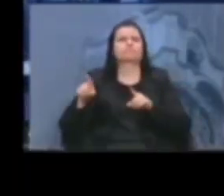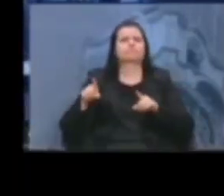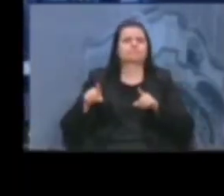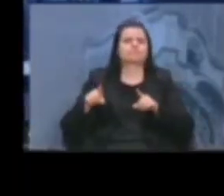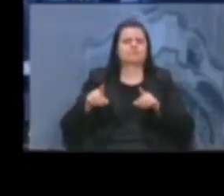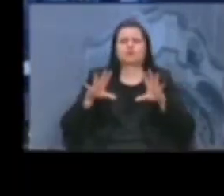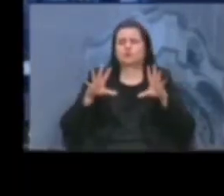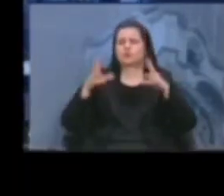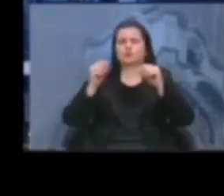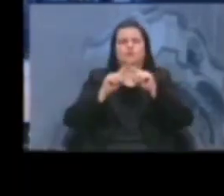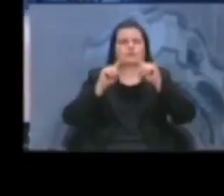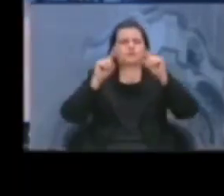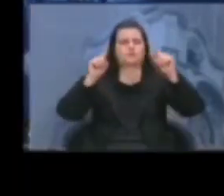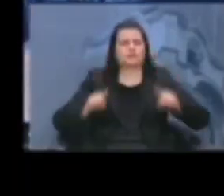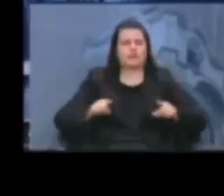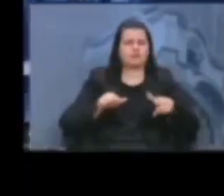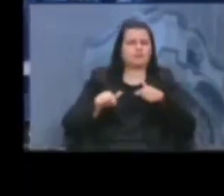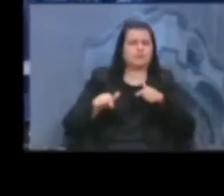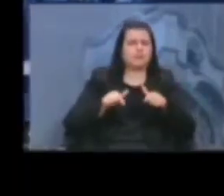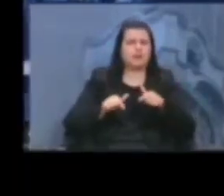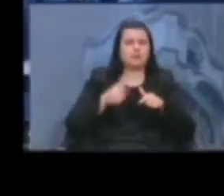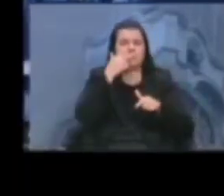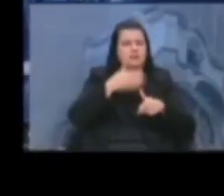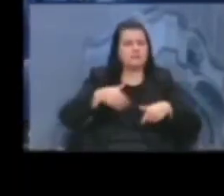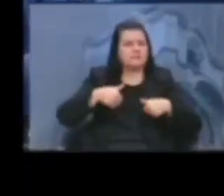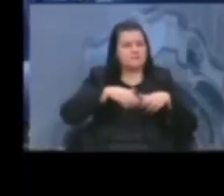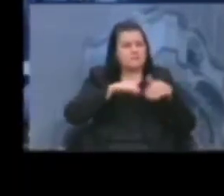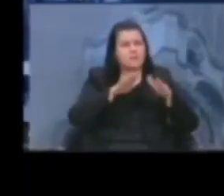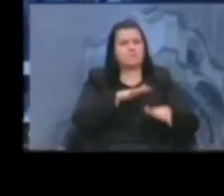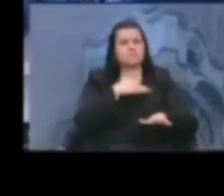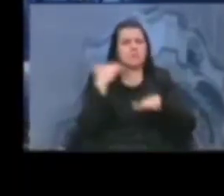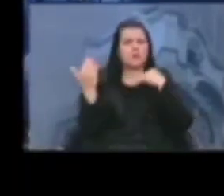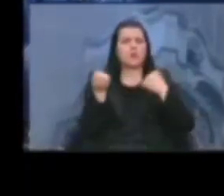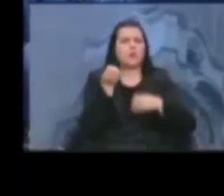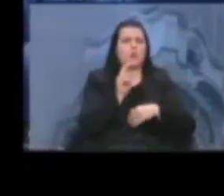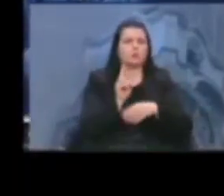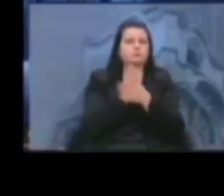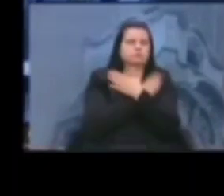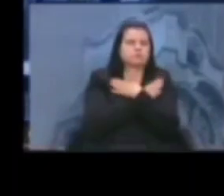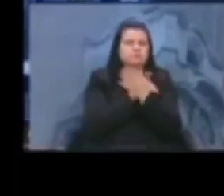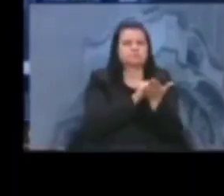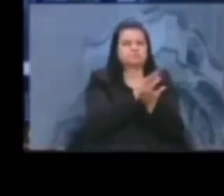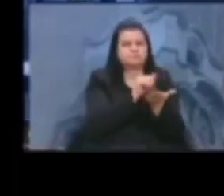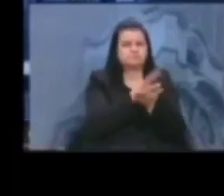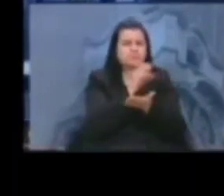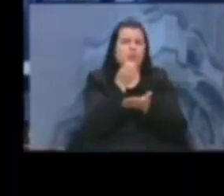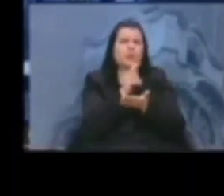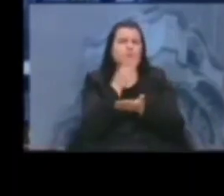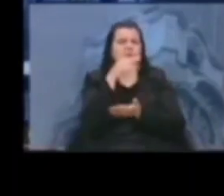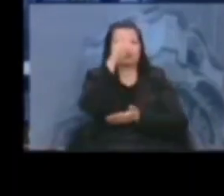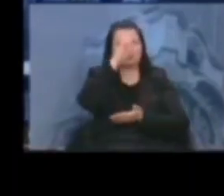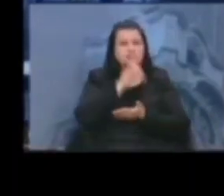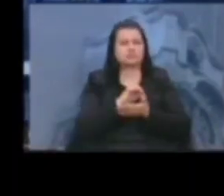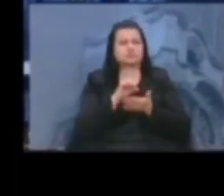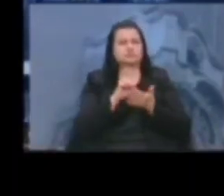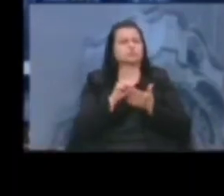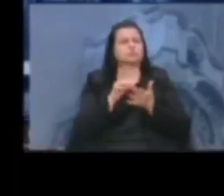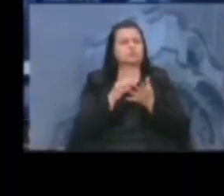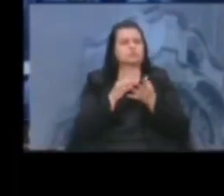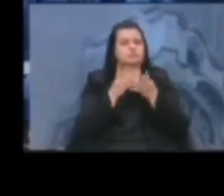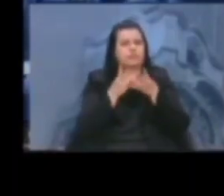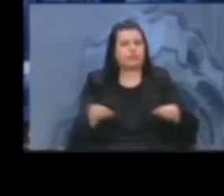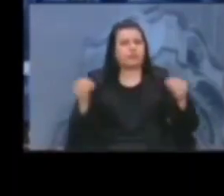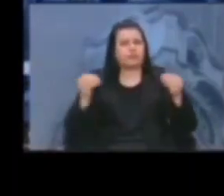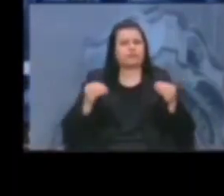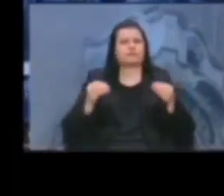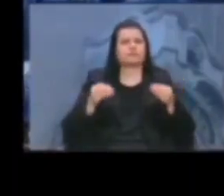servidores e trabalhadores, empurrando para a morte, ou querendo a demissão, ou enfraquecendo os seus direitos. E chega a ser uma situação